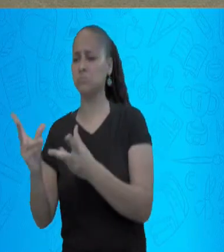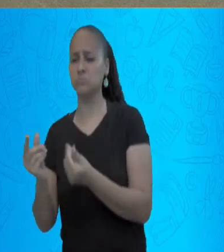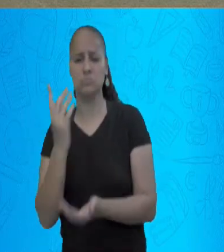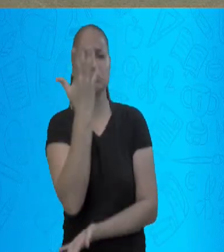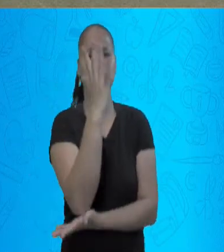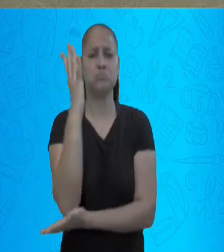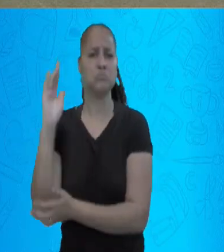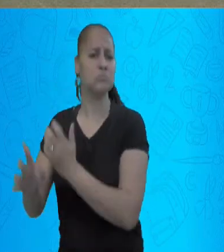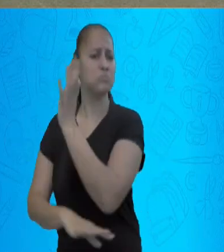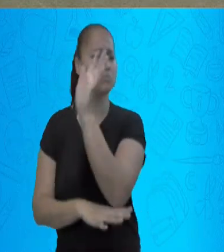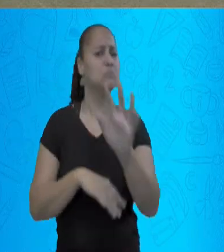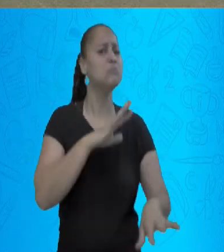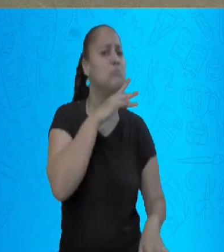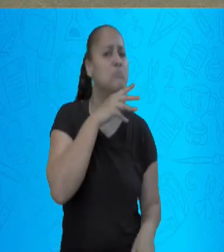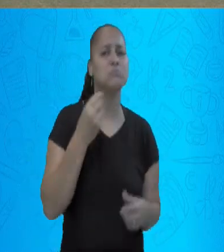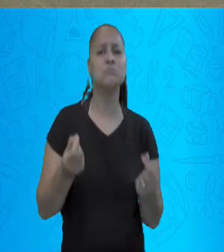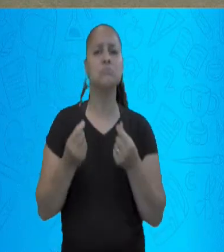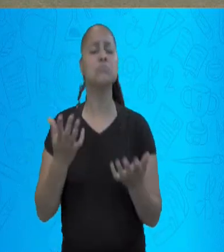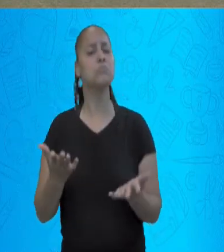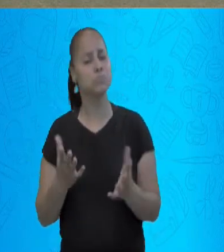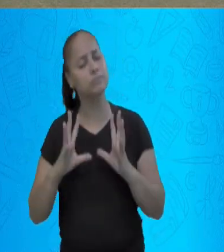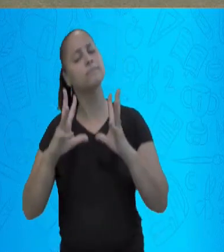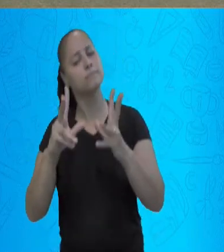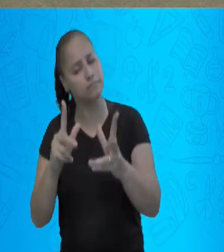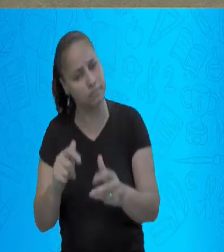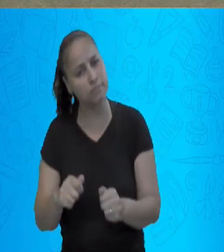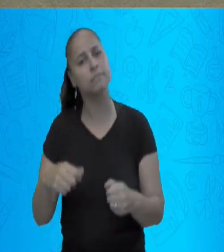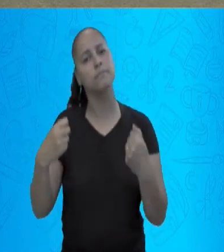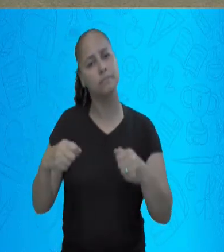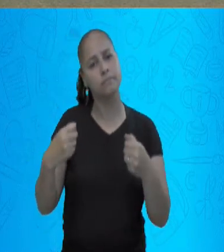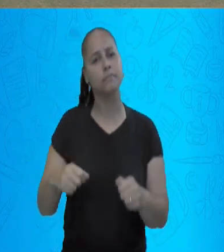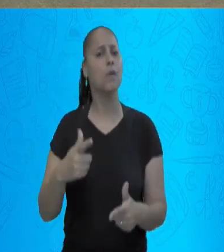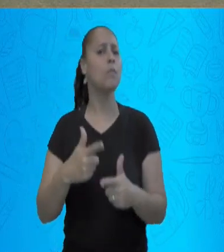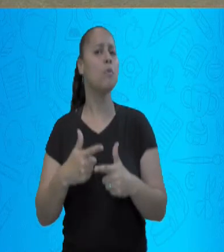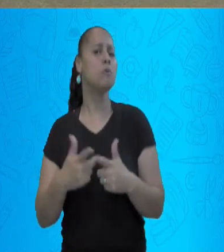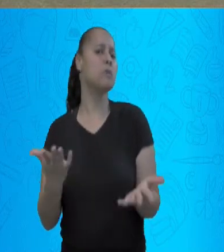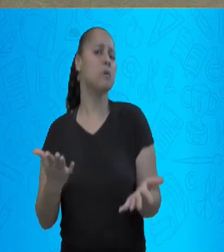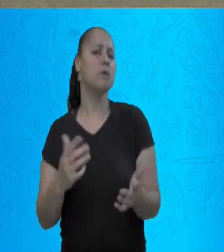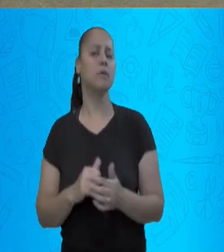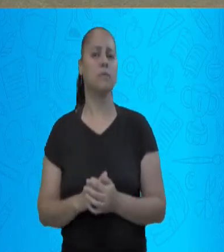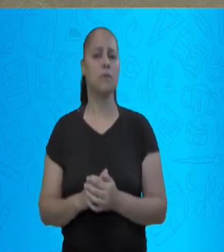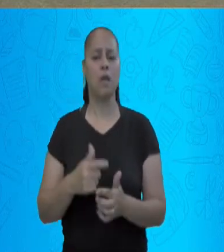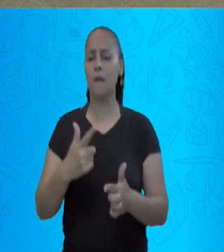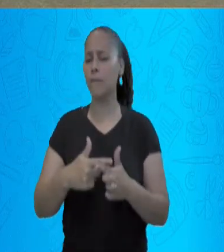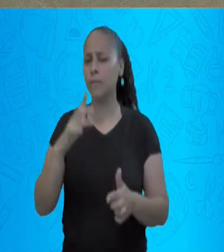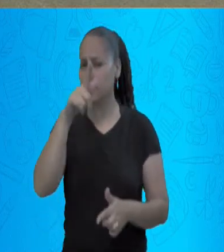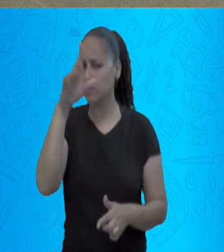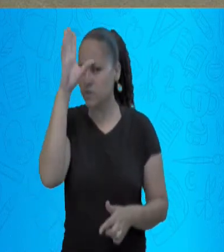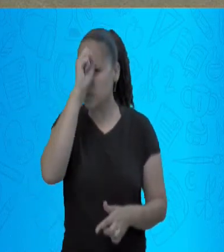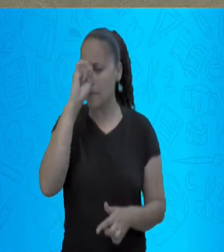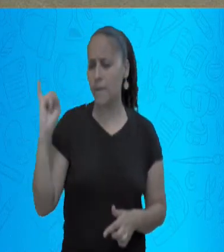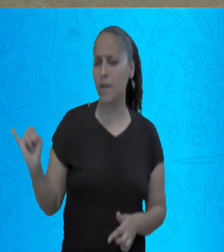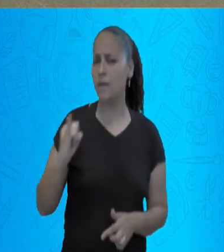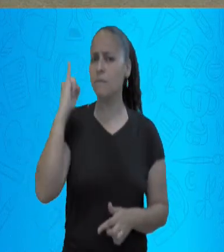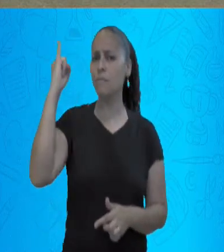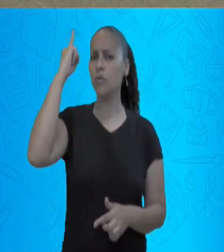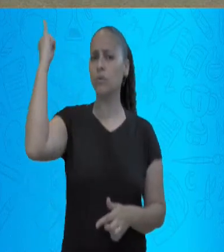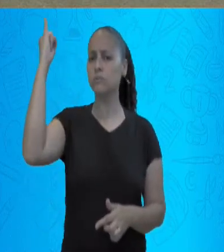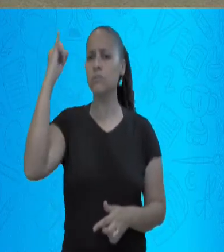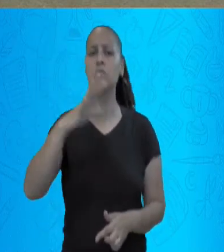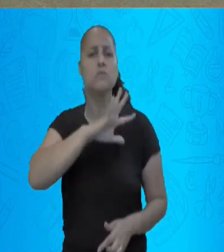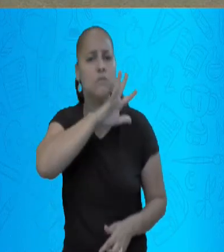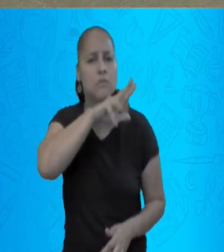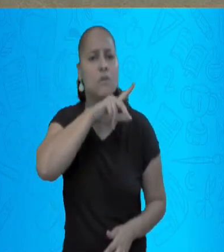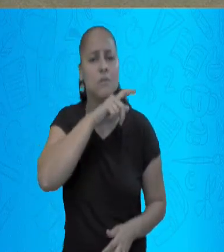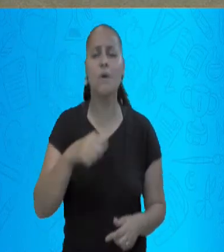dos animais. Então, faz parte sim. Mas sabe por quê? É muito importante, é fundamental para eles